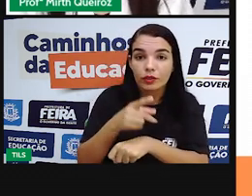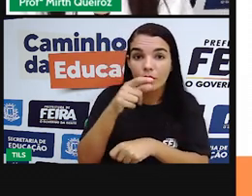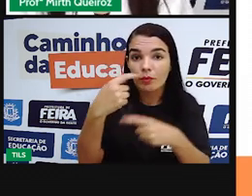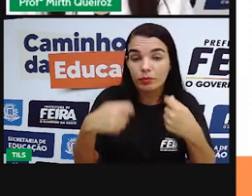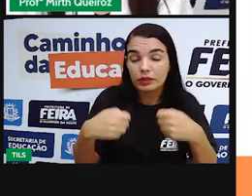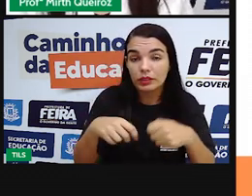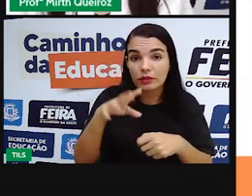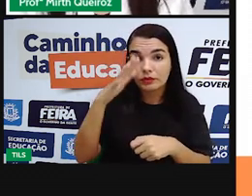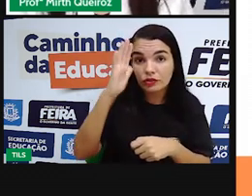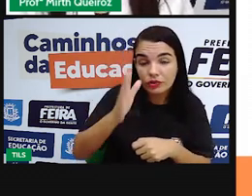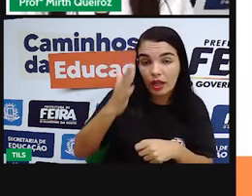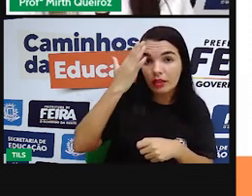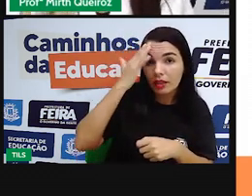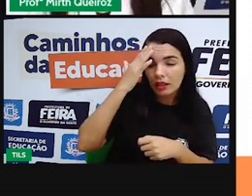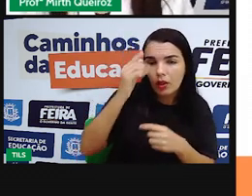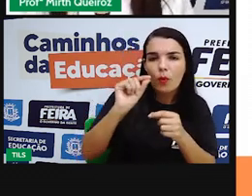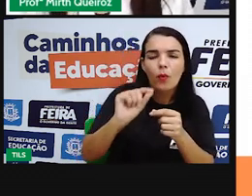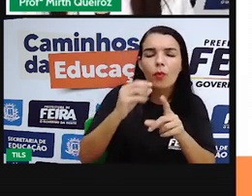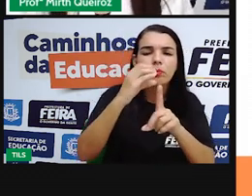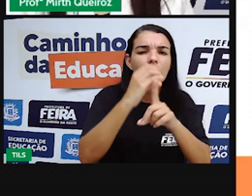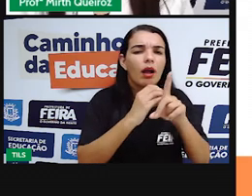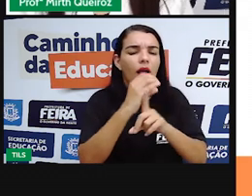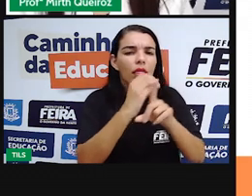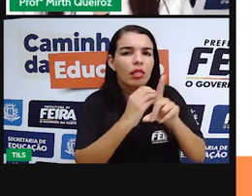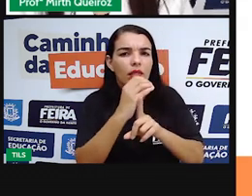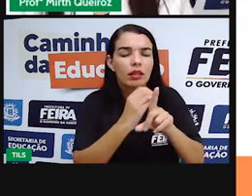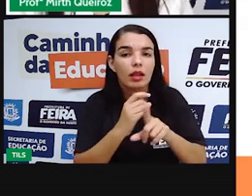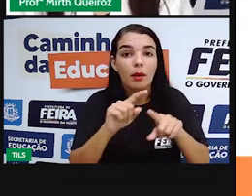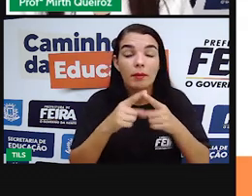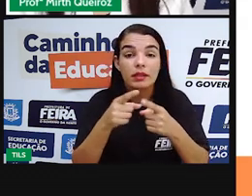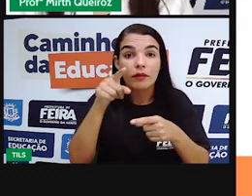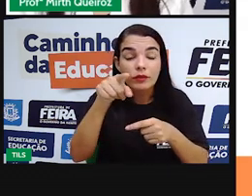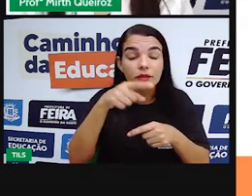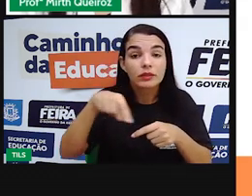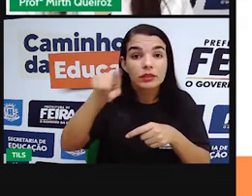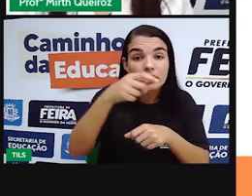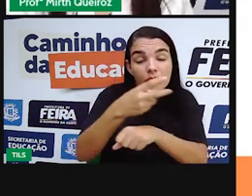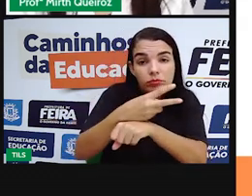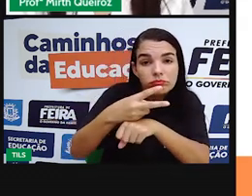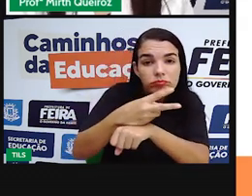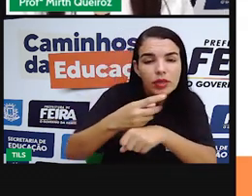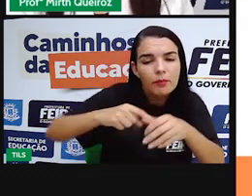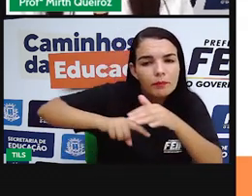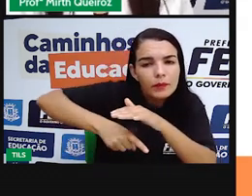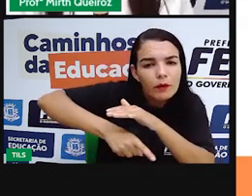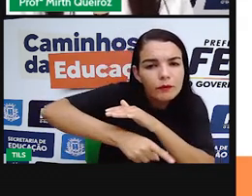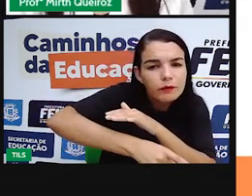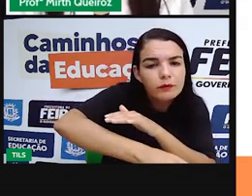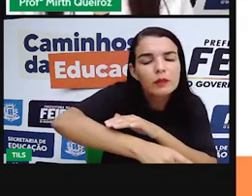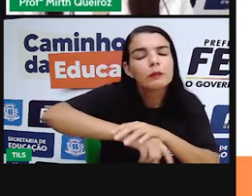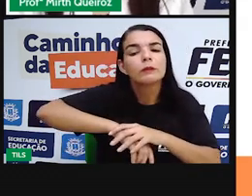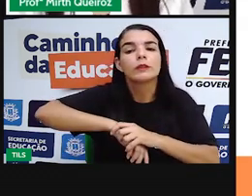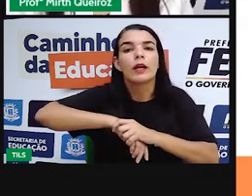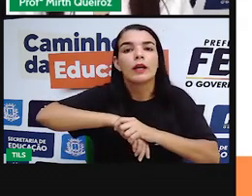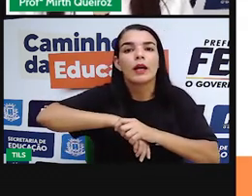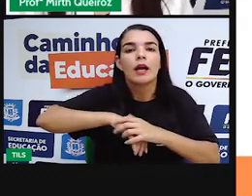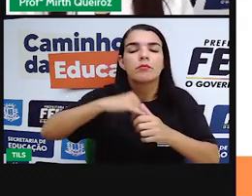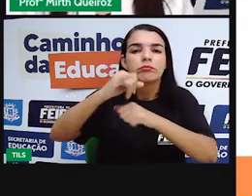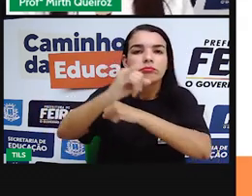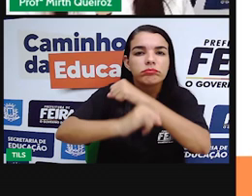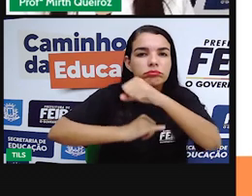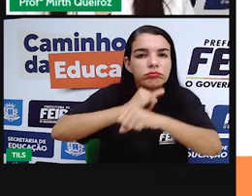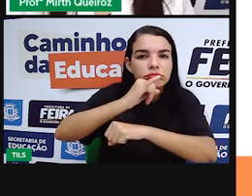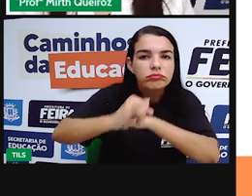pouquinho sobre esses calendários, mas vocês vão fazer uma investigação mais profunda, pesquisar na internet